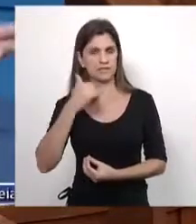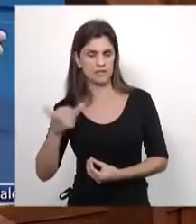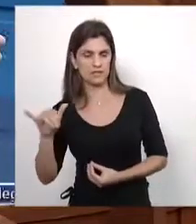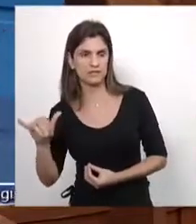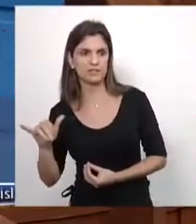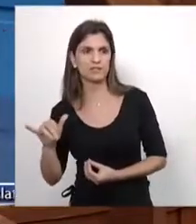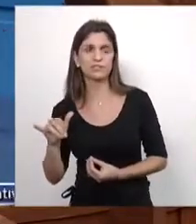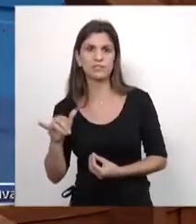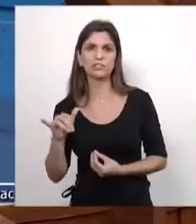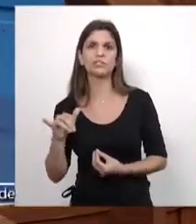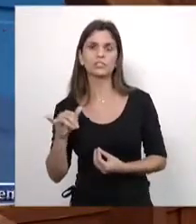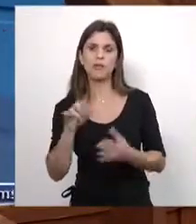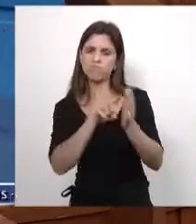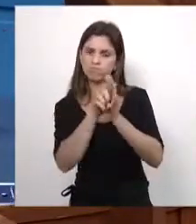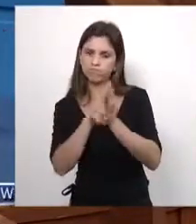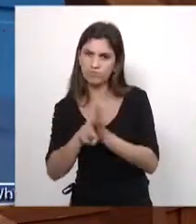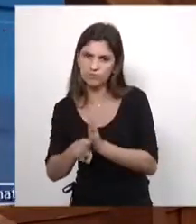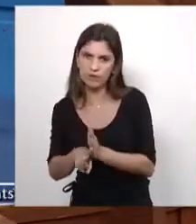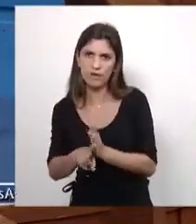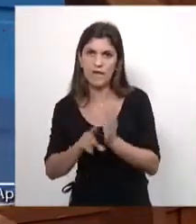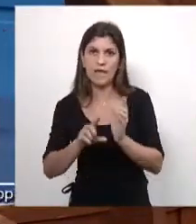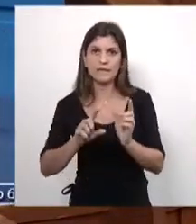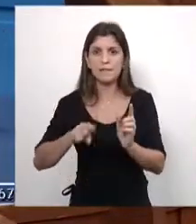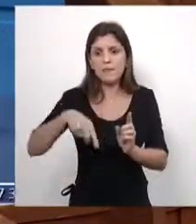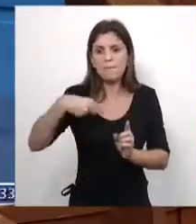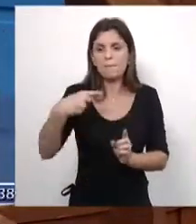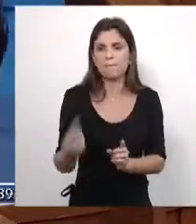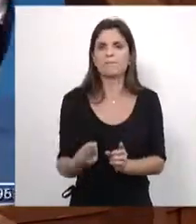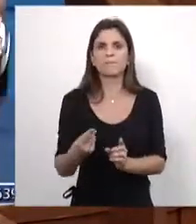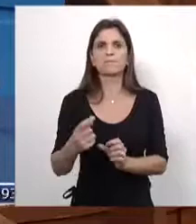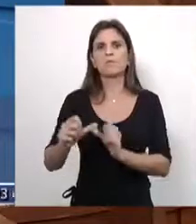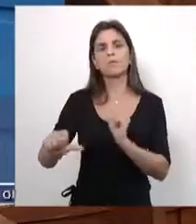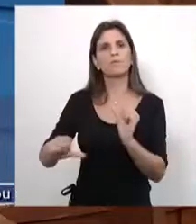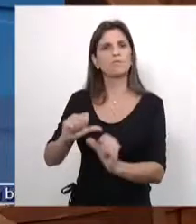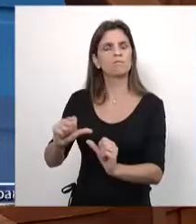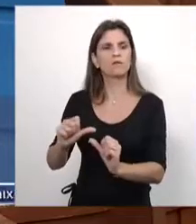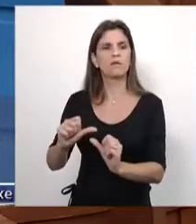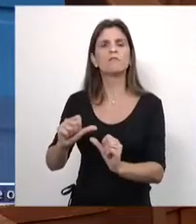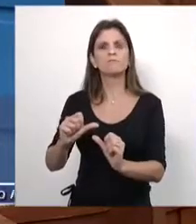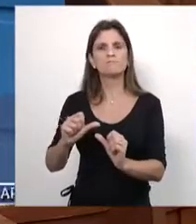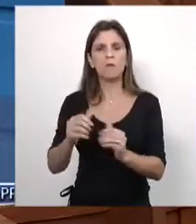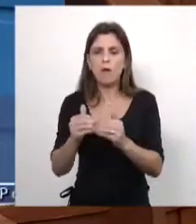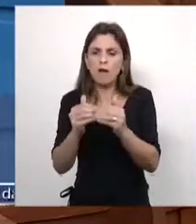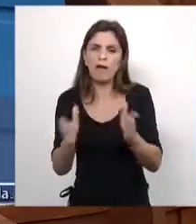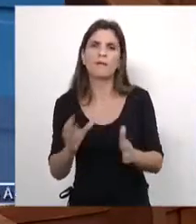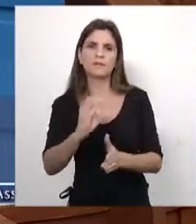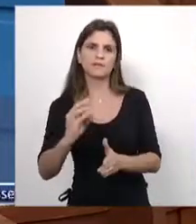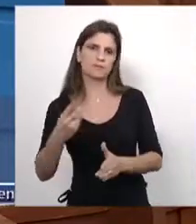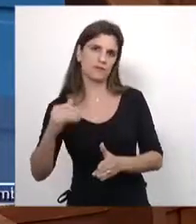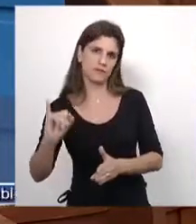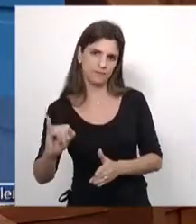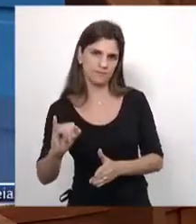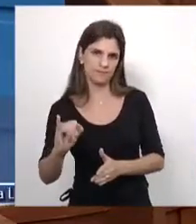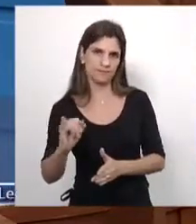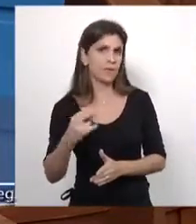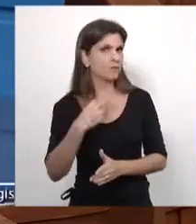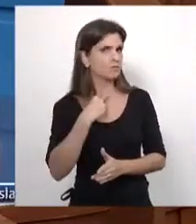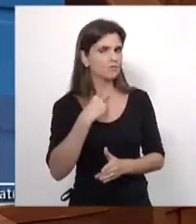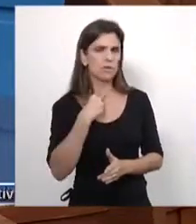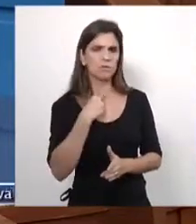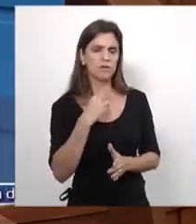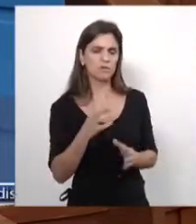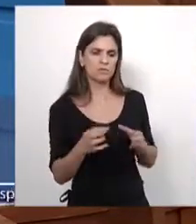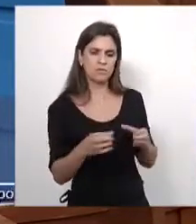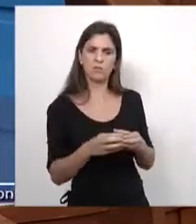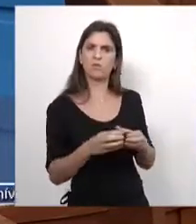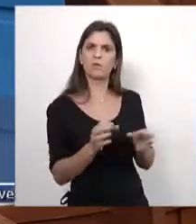e for comprovado os dados, transforma numa CPI. O que nós não podemos, professor Rinaldo, é fazer uma CPI aqui